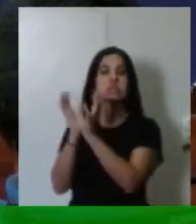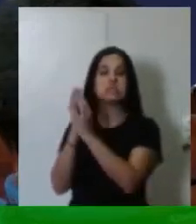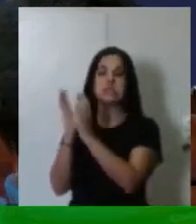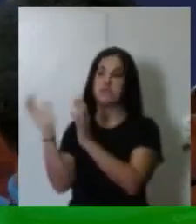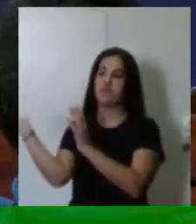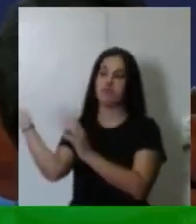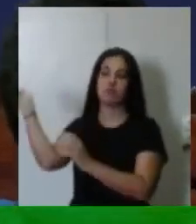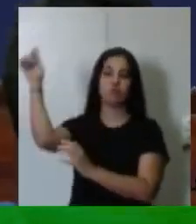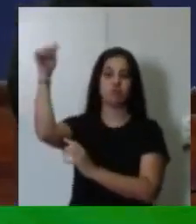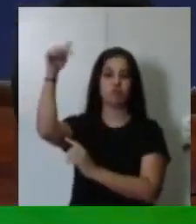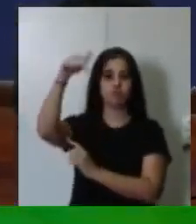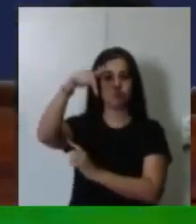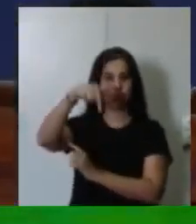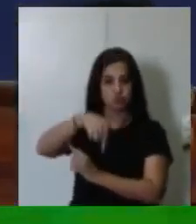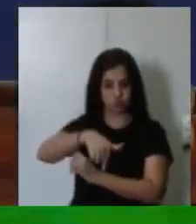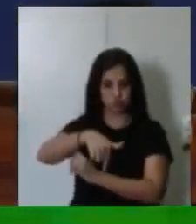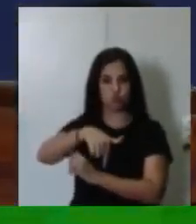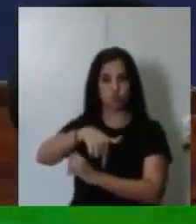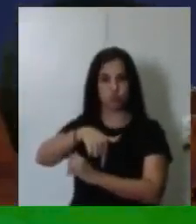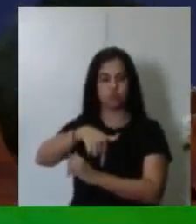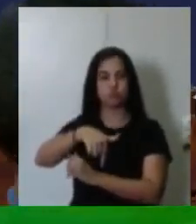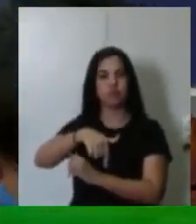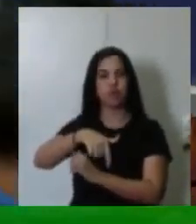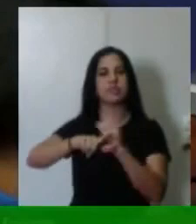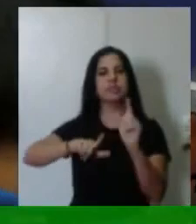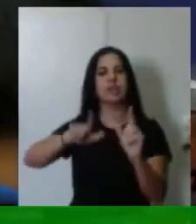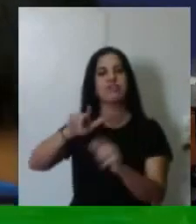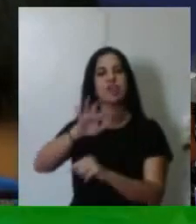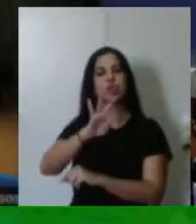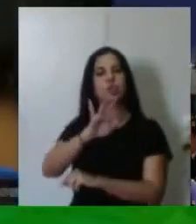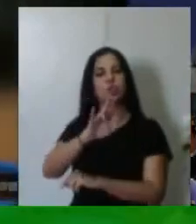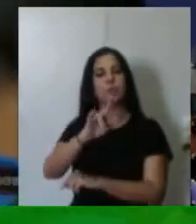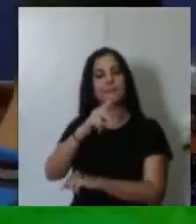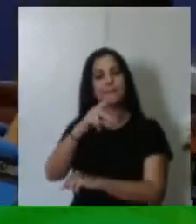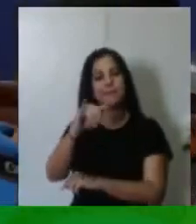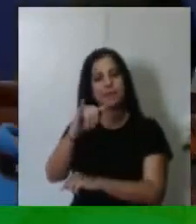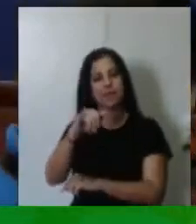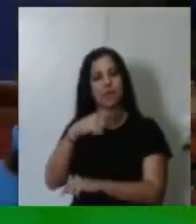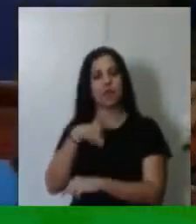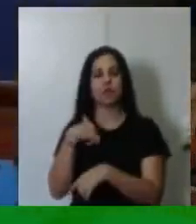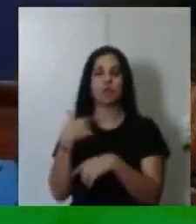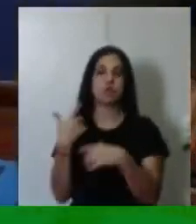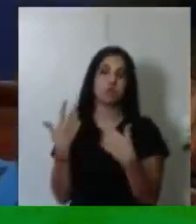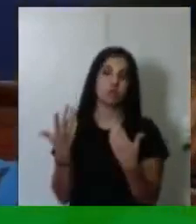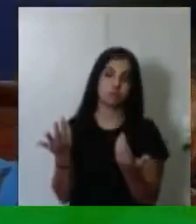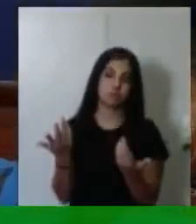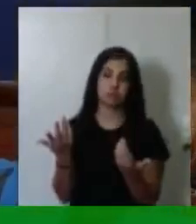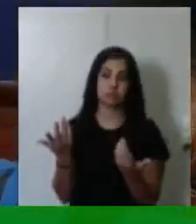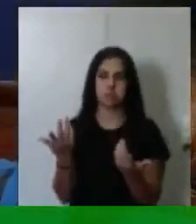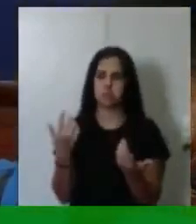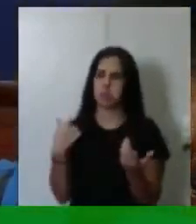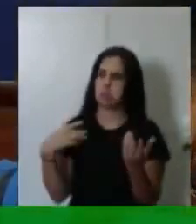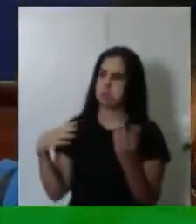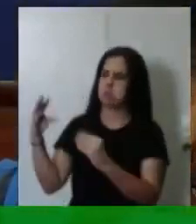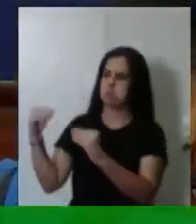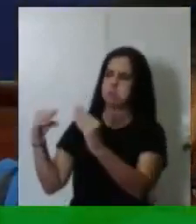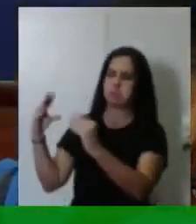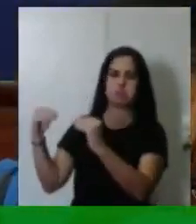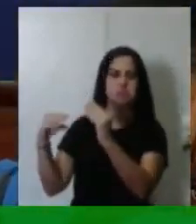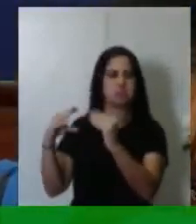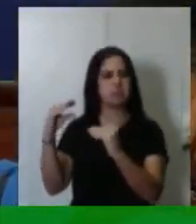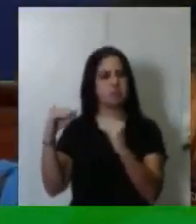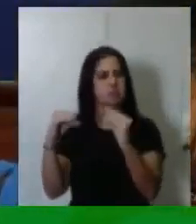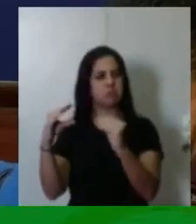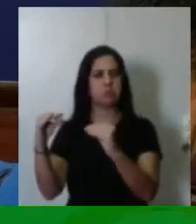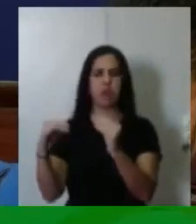passei e vi um murmurinho no corredor dos meus colegas. perdemos para o ceguinho. Como é que o ceguinho passou e